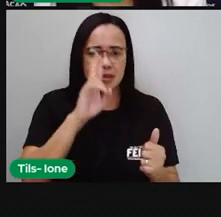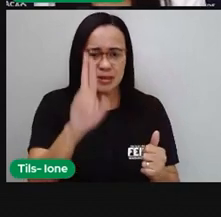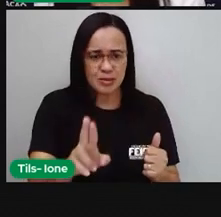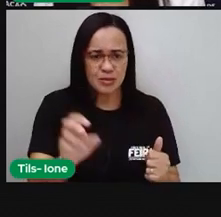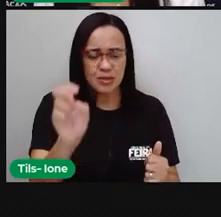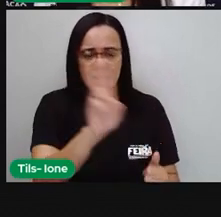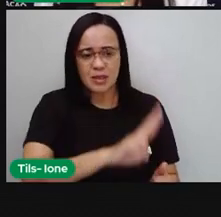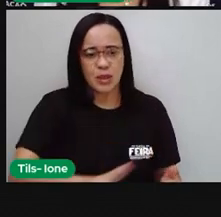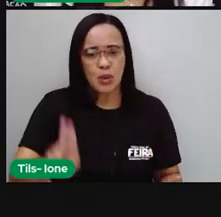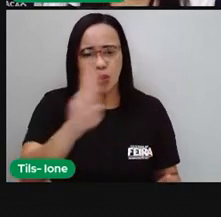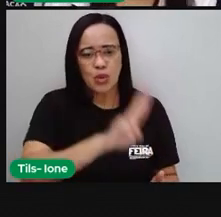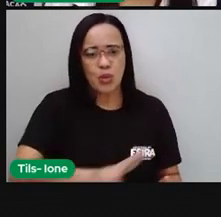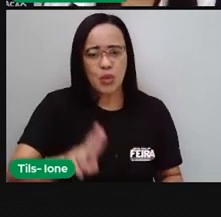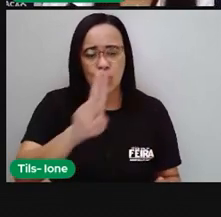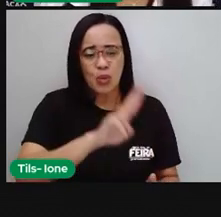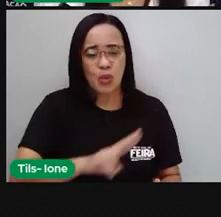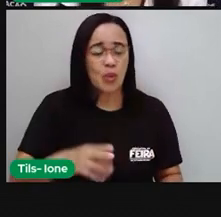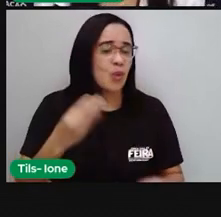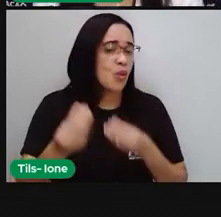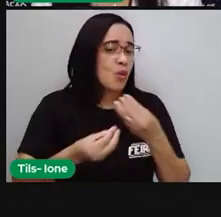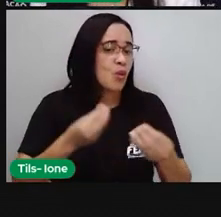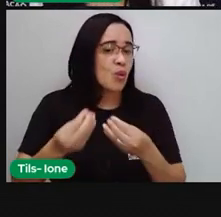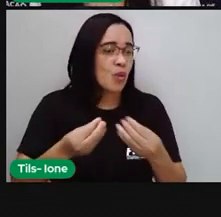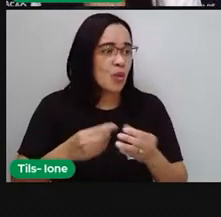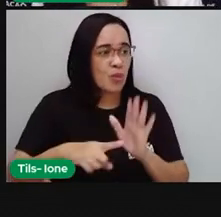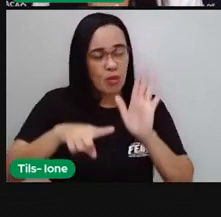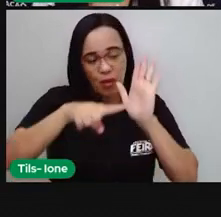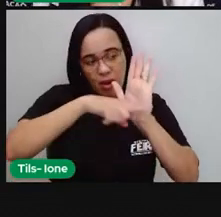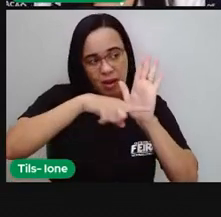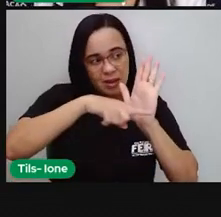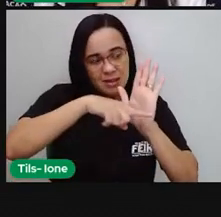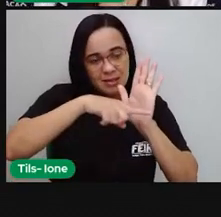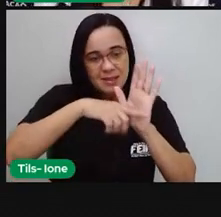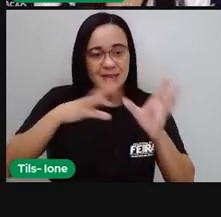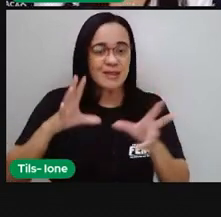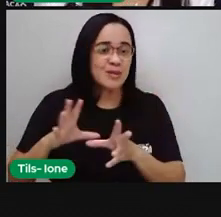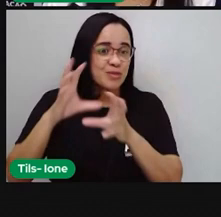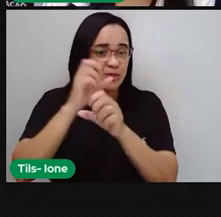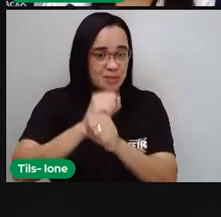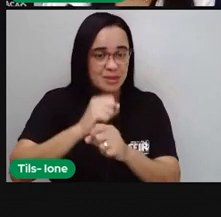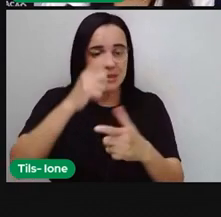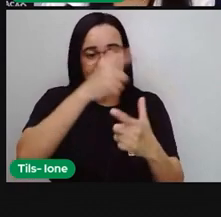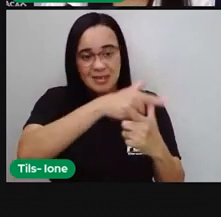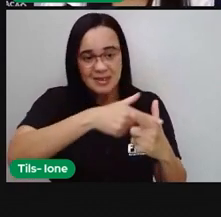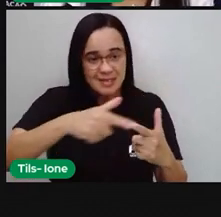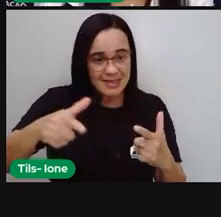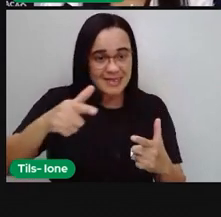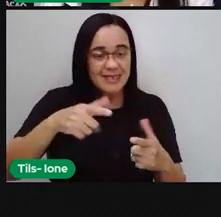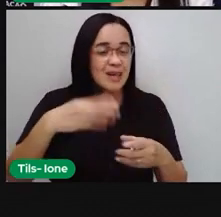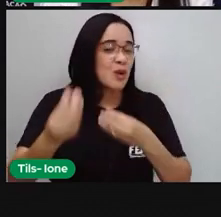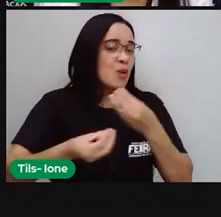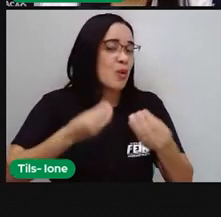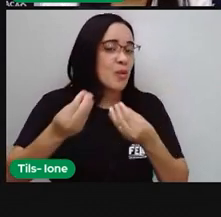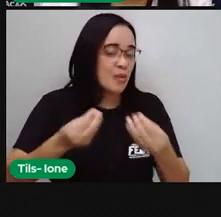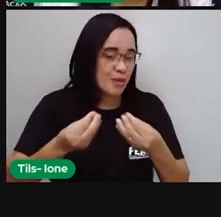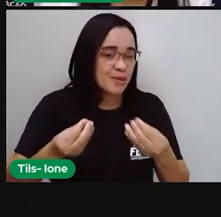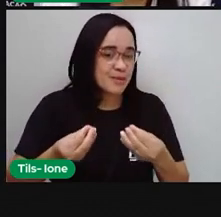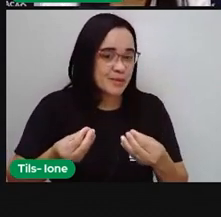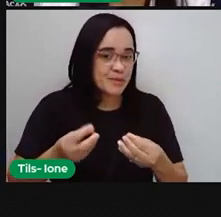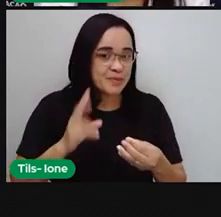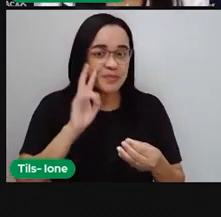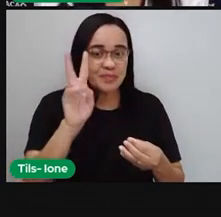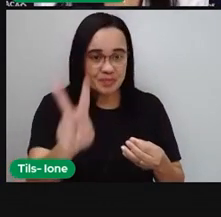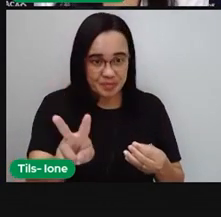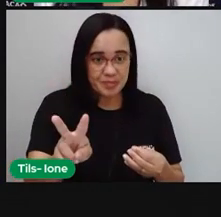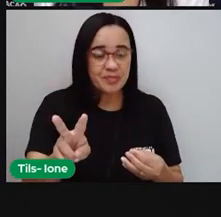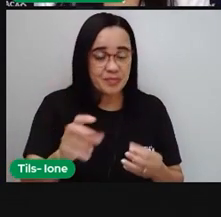matemáticas, né? Da adição, da multiplicação, da subtração, quando os números aparecem aí